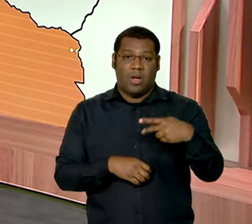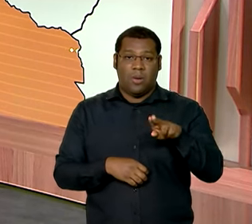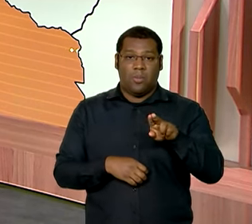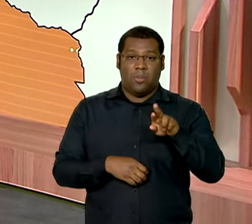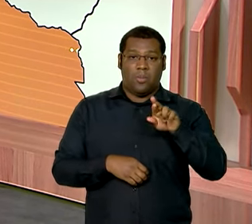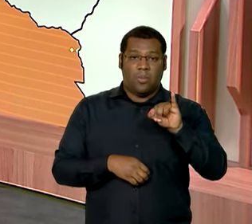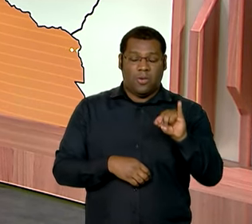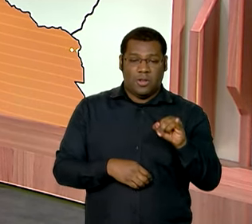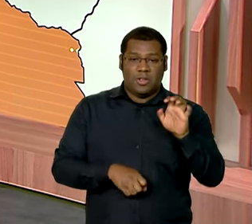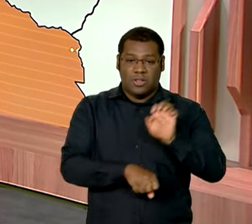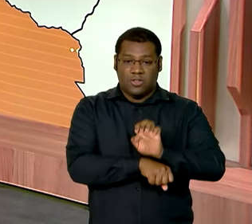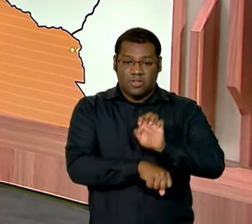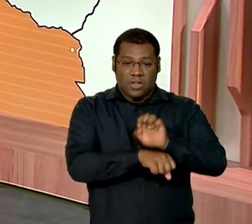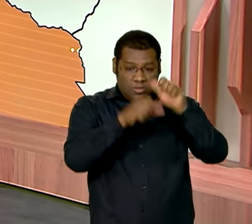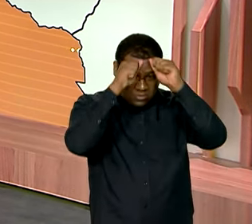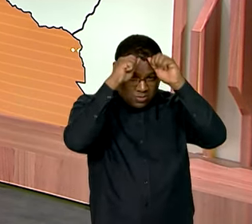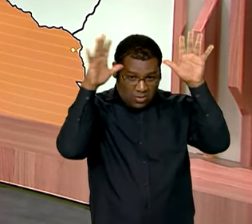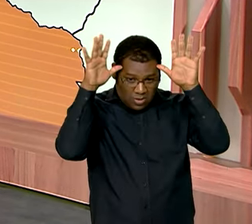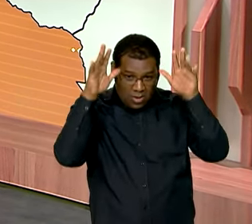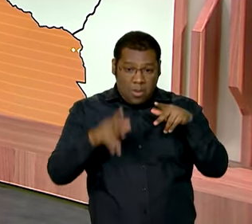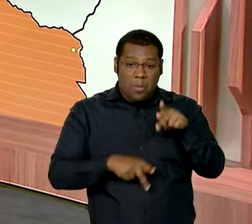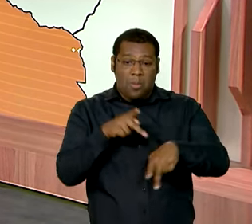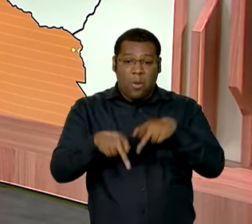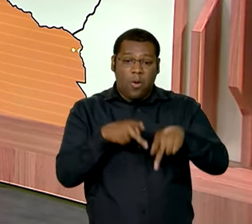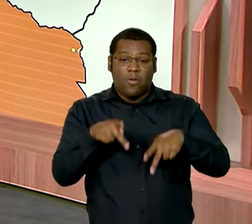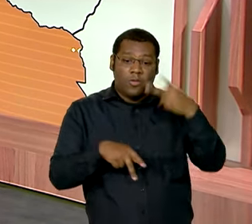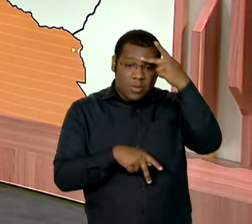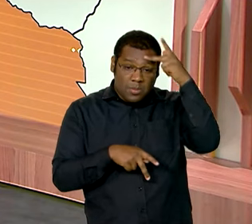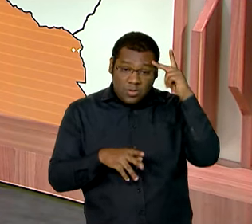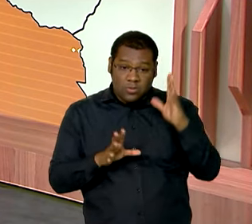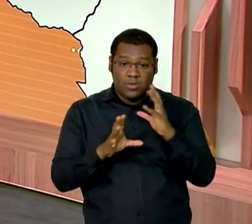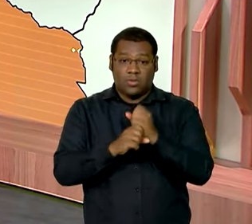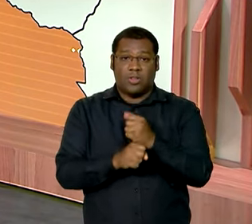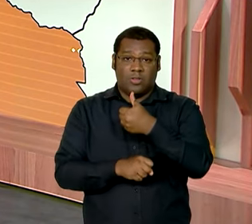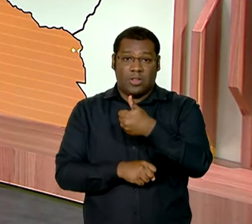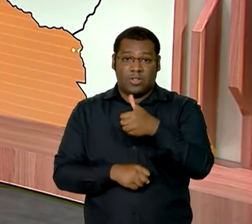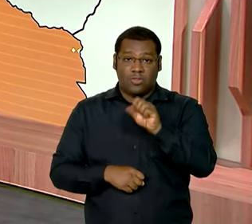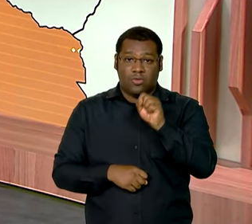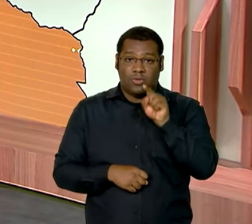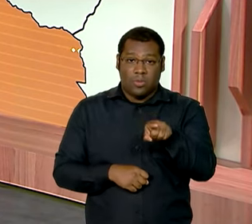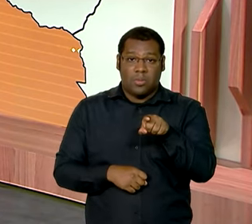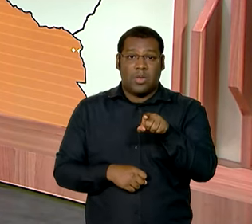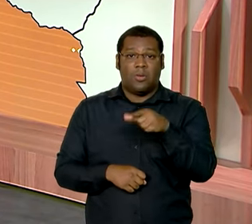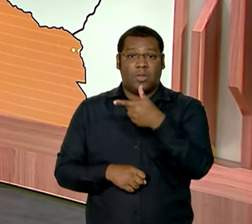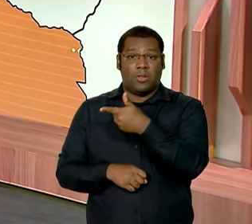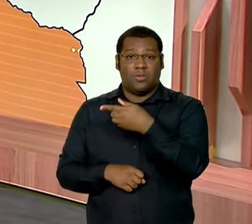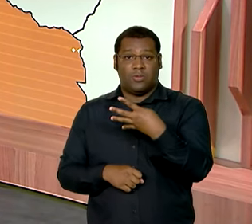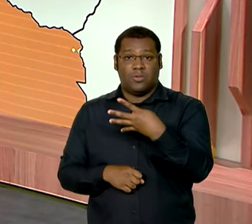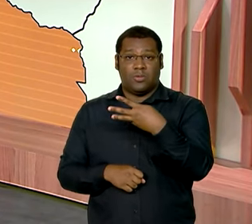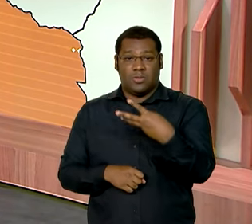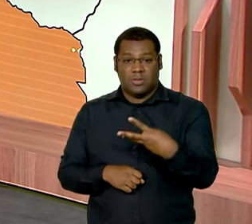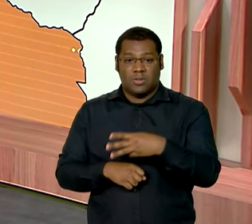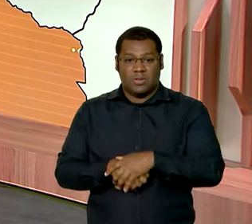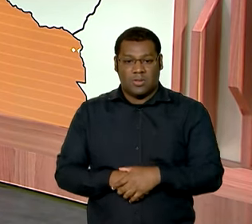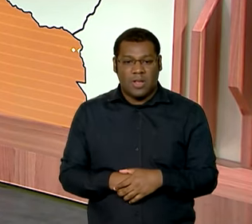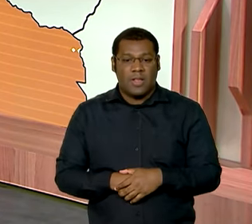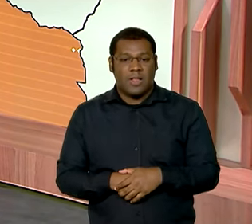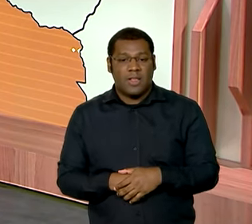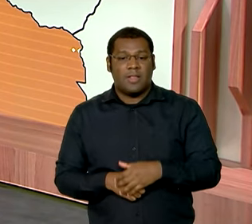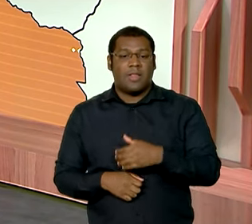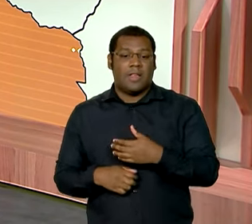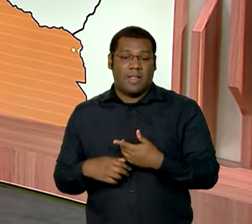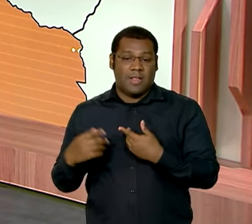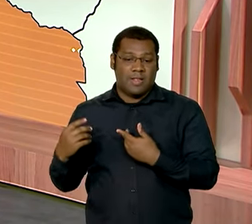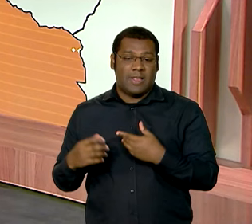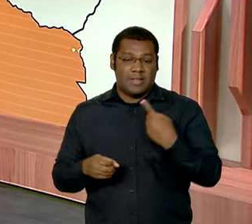uma população de pouco mais de 18 mil habitantes. Essa cidade que fica a 190 quilômetros da